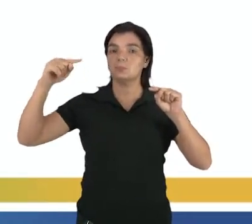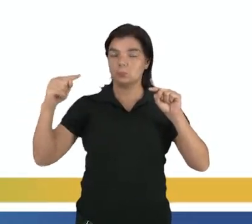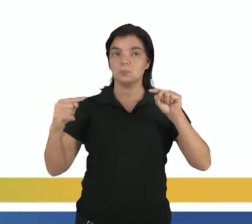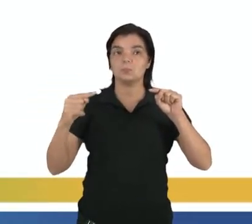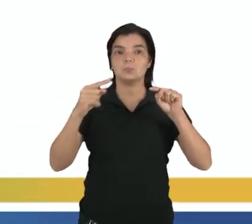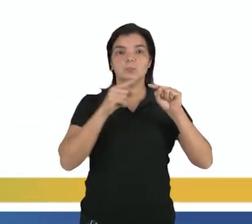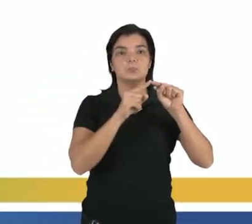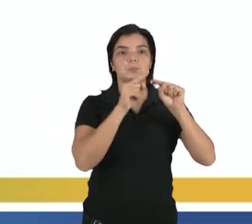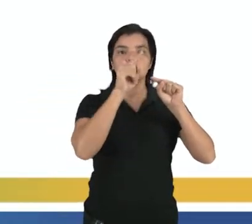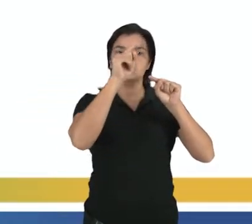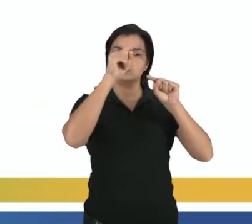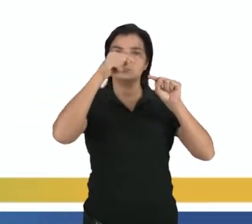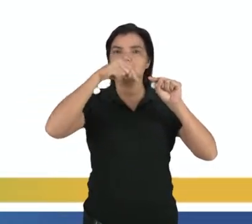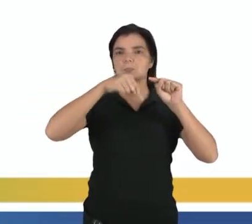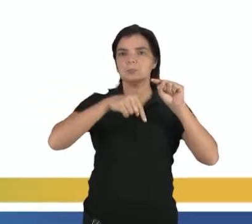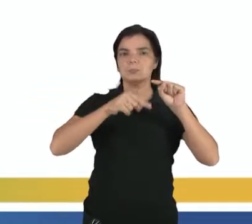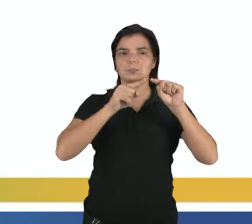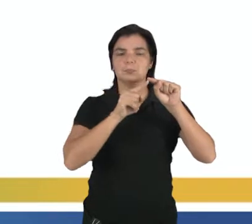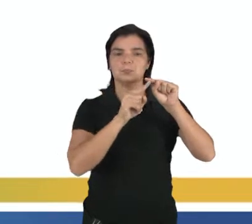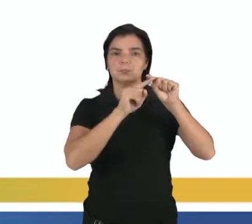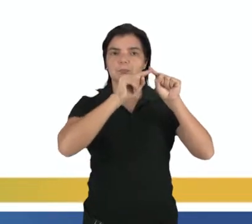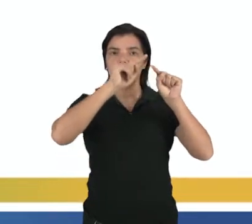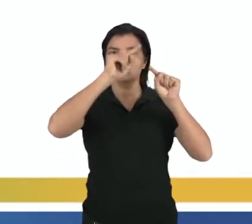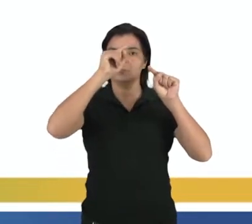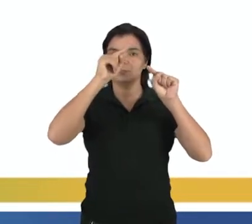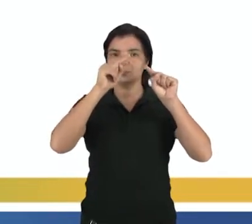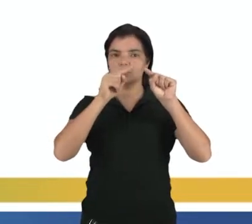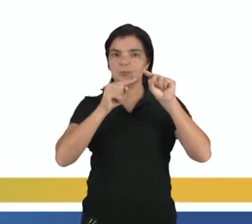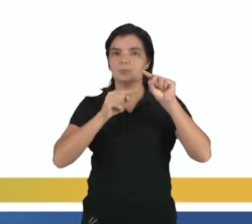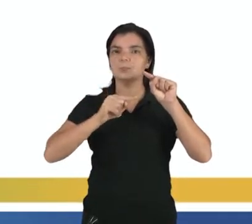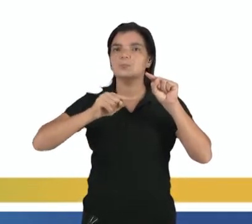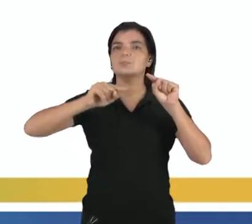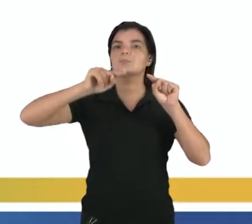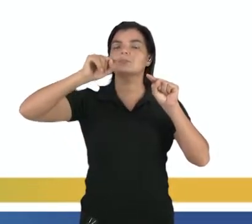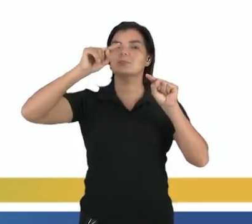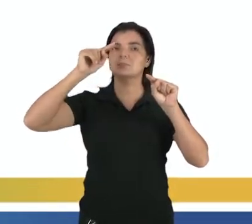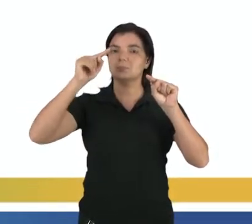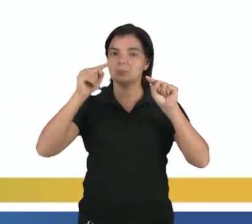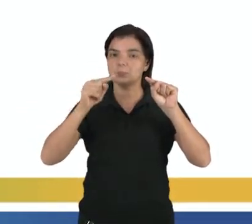pontos sobem e descem, tá, os pontos sobem e descem.